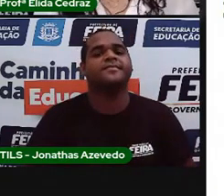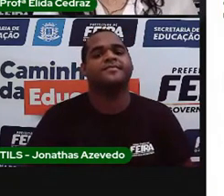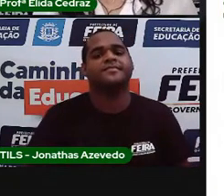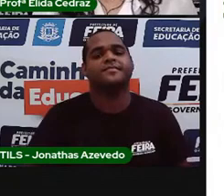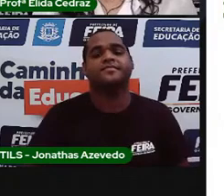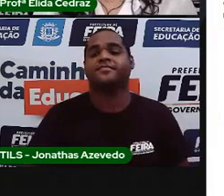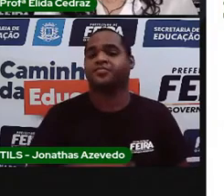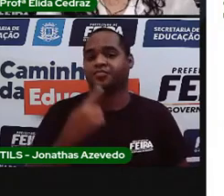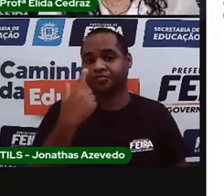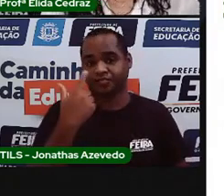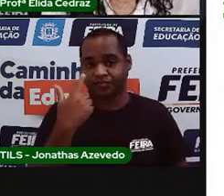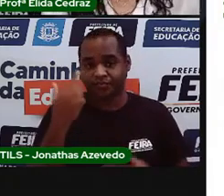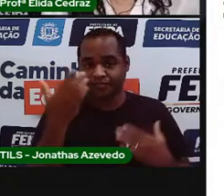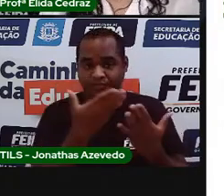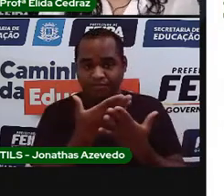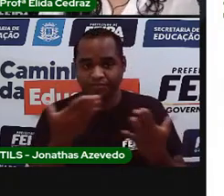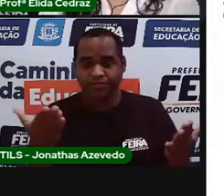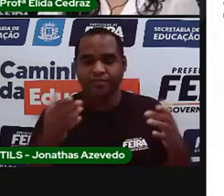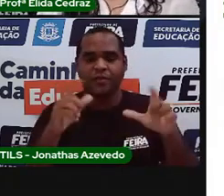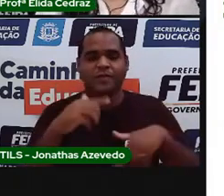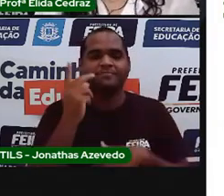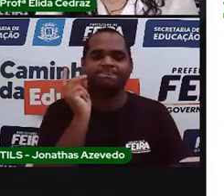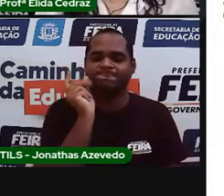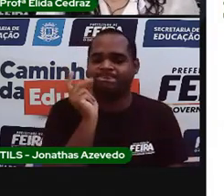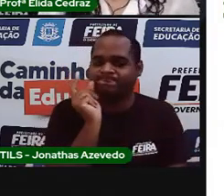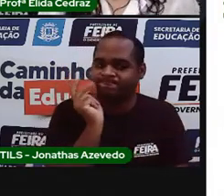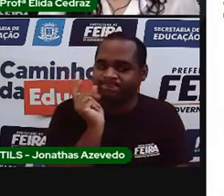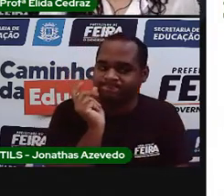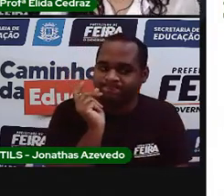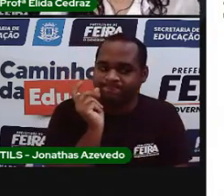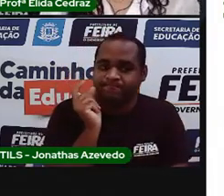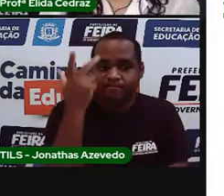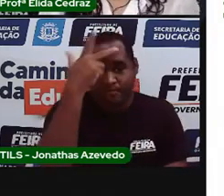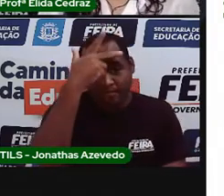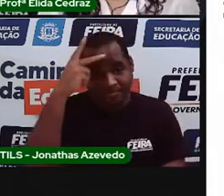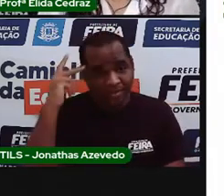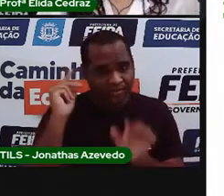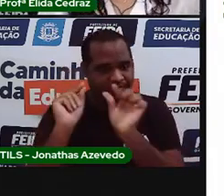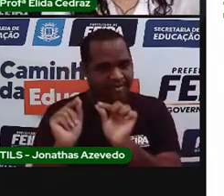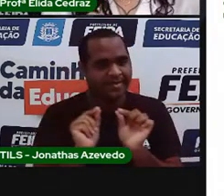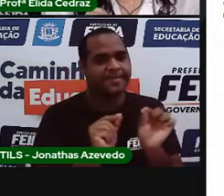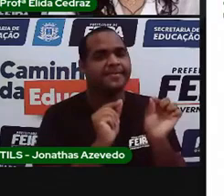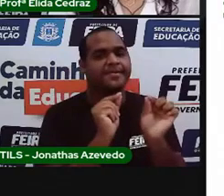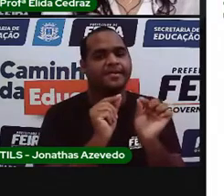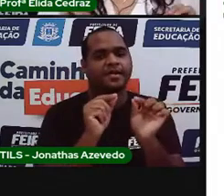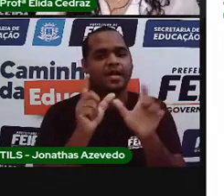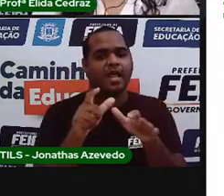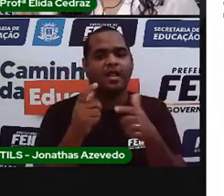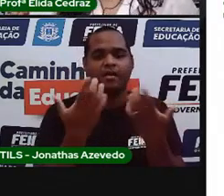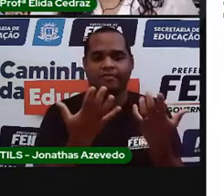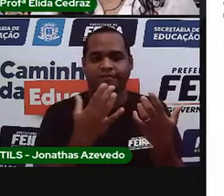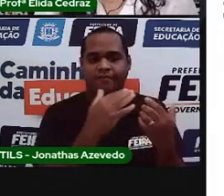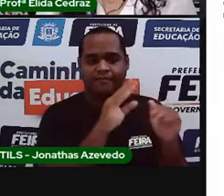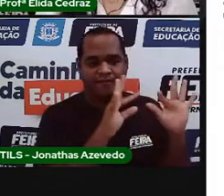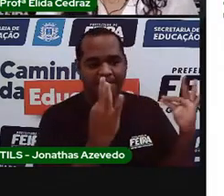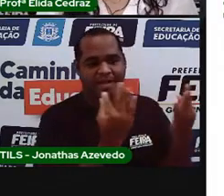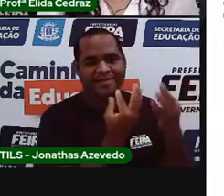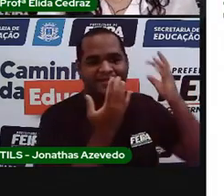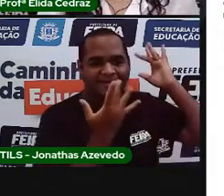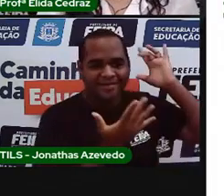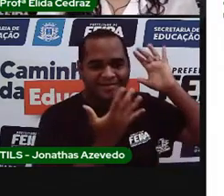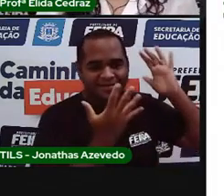Aqui. Foi no Ceará. Todas essas pessoas que estão aí, elas são descendentes indígenas.